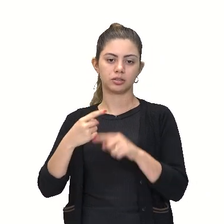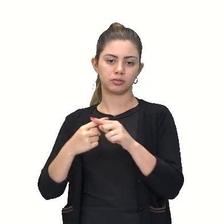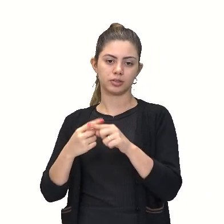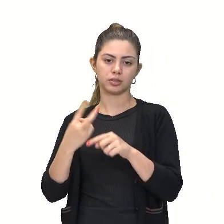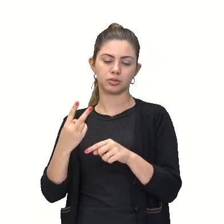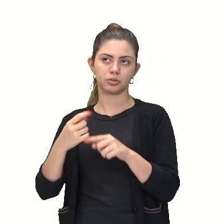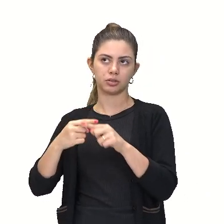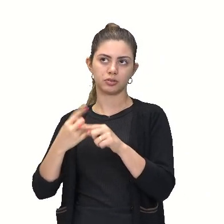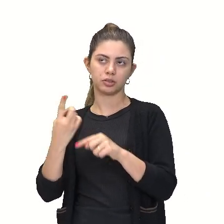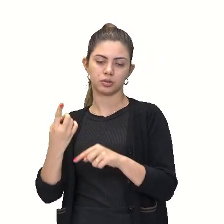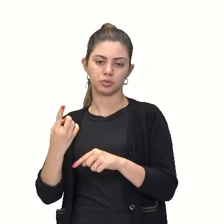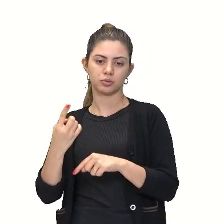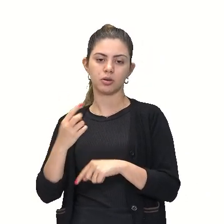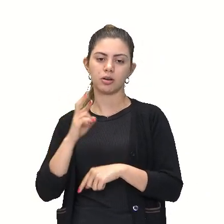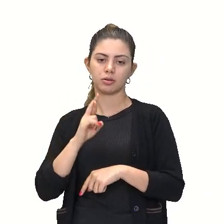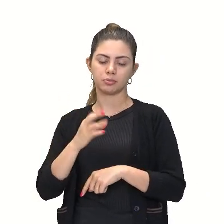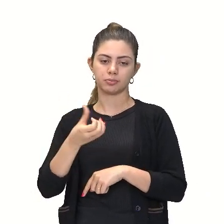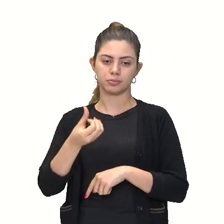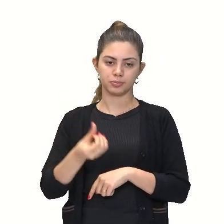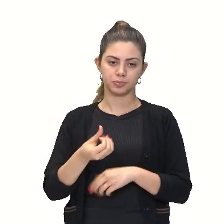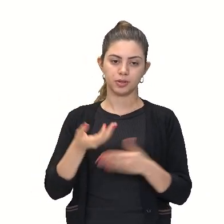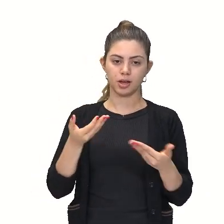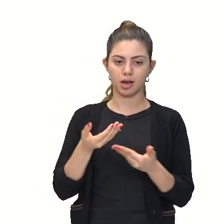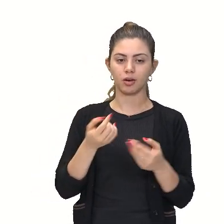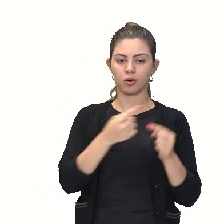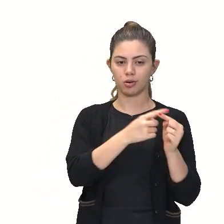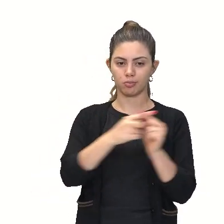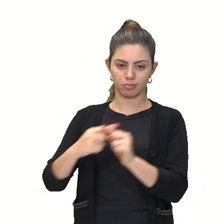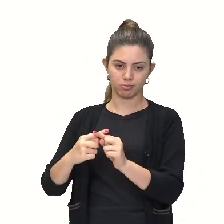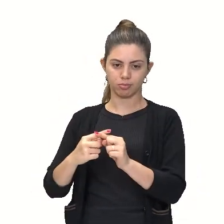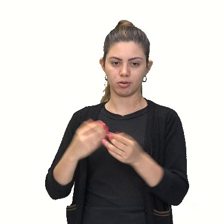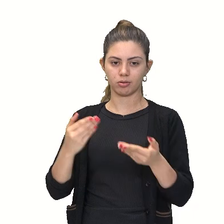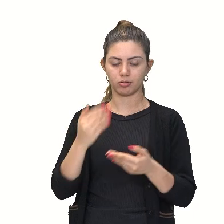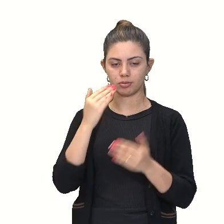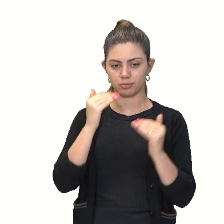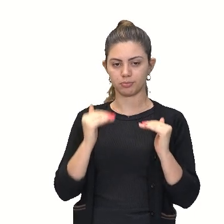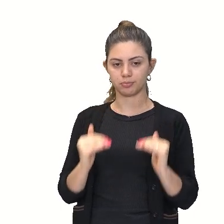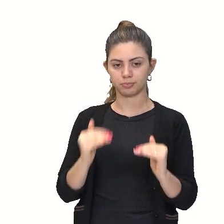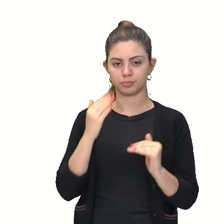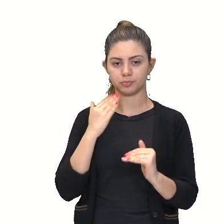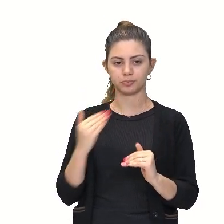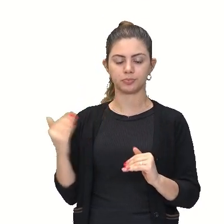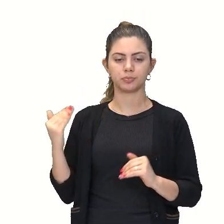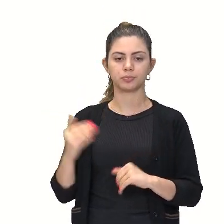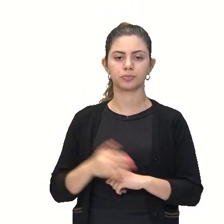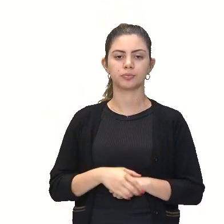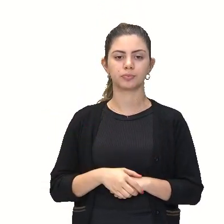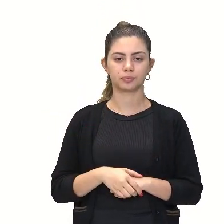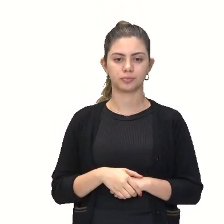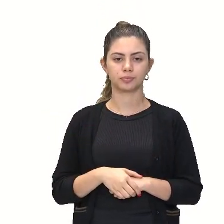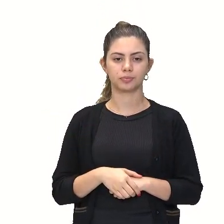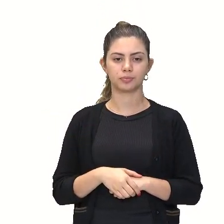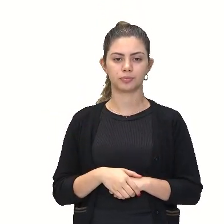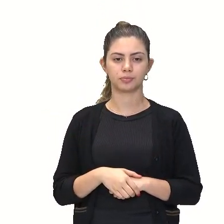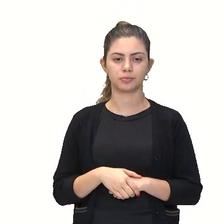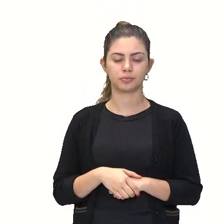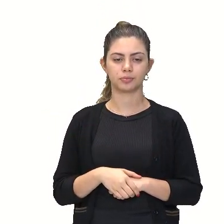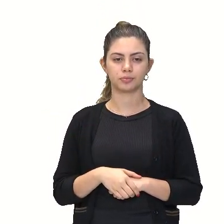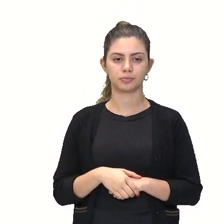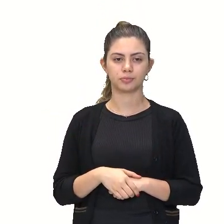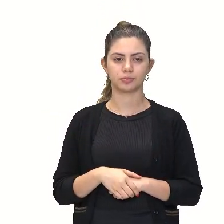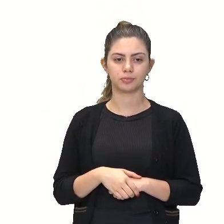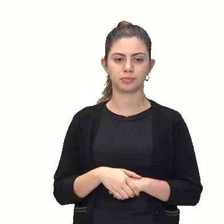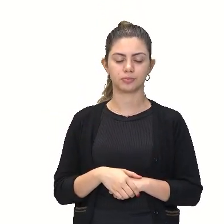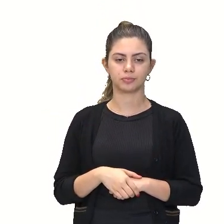ó, dá seis, olha. Então, eu vou pegar e fazer essa conta bem aqui, ó. Vou subir aqui mais um pouquinho para nós